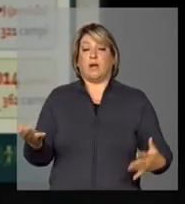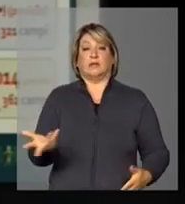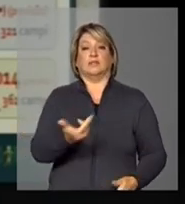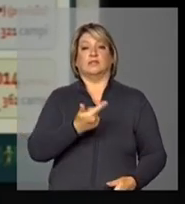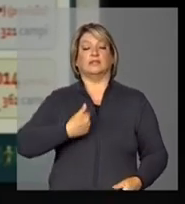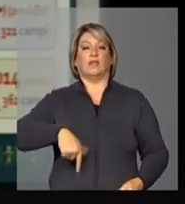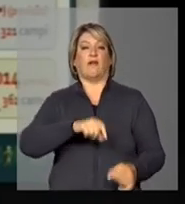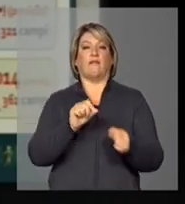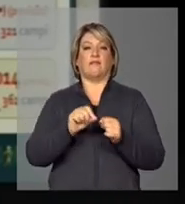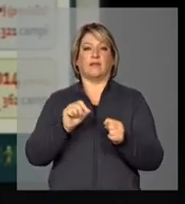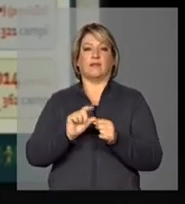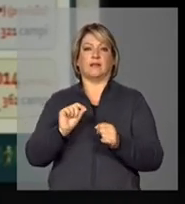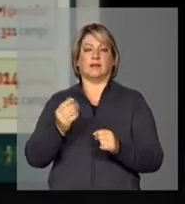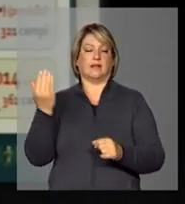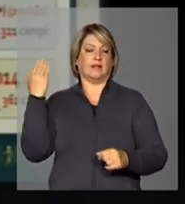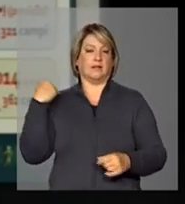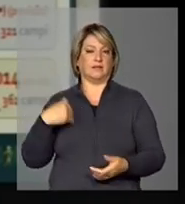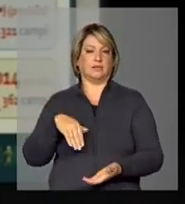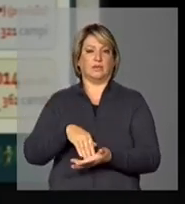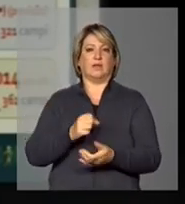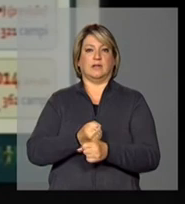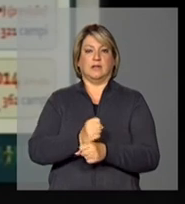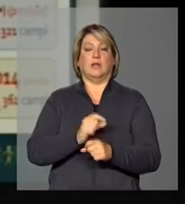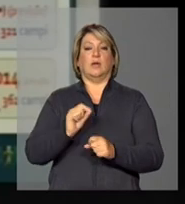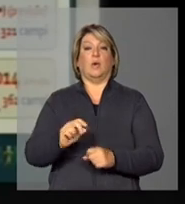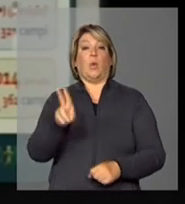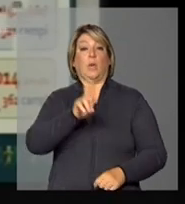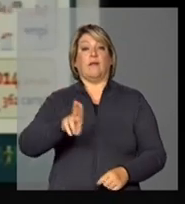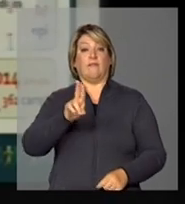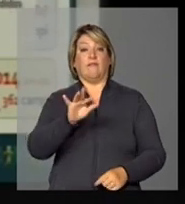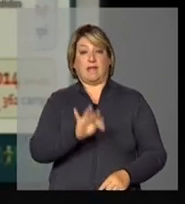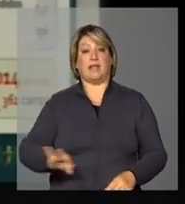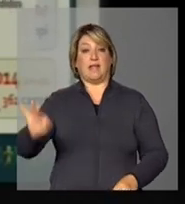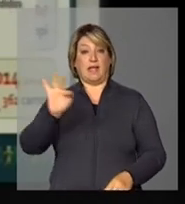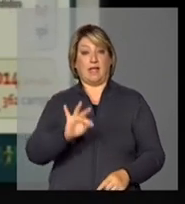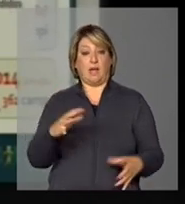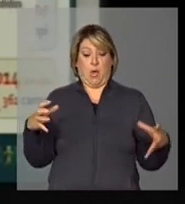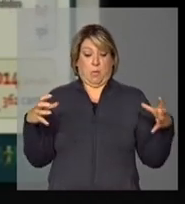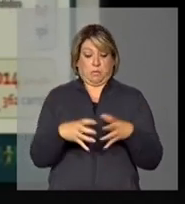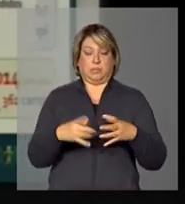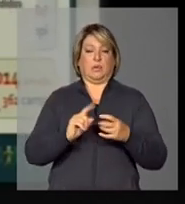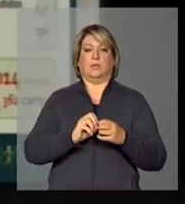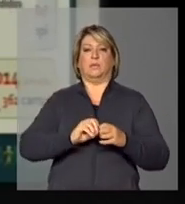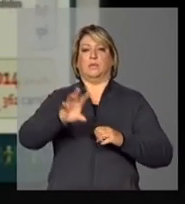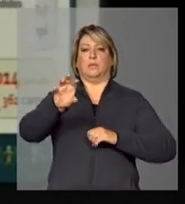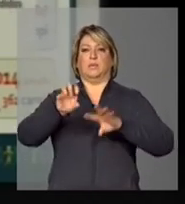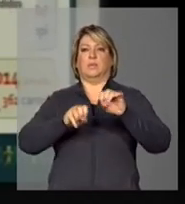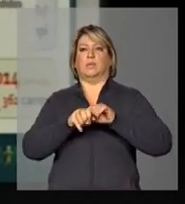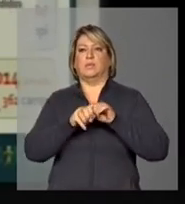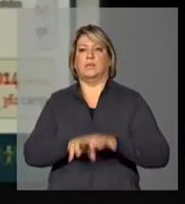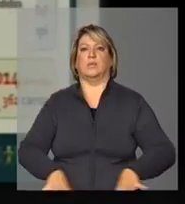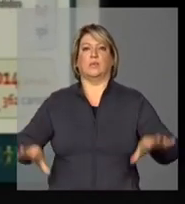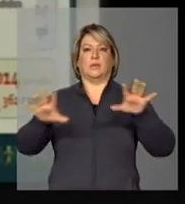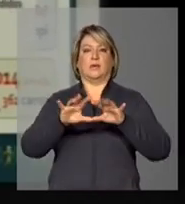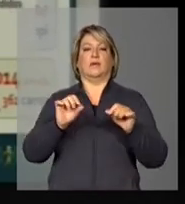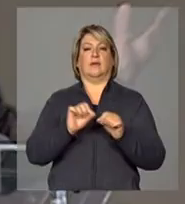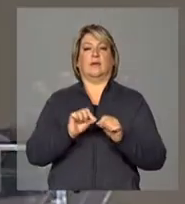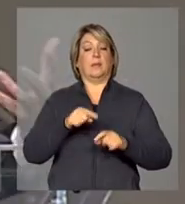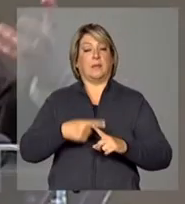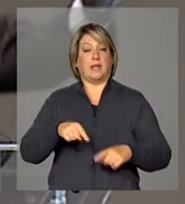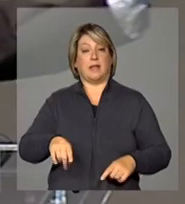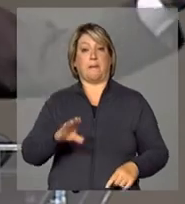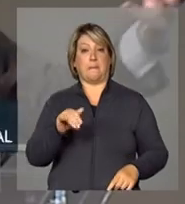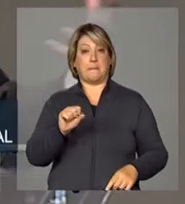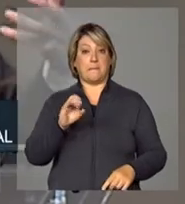anos, que foi a desconcentração das universidades federais e dos institutos federais de educação, que criam uma base